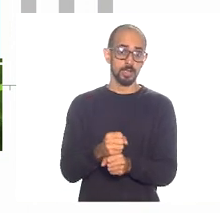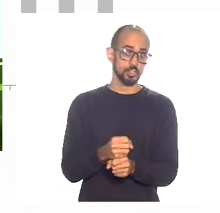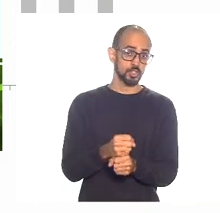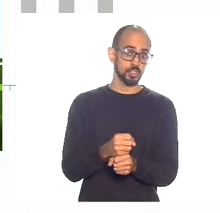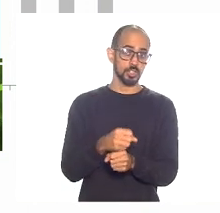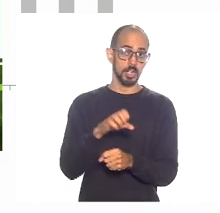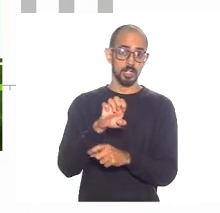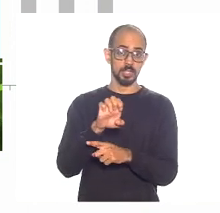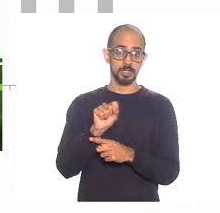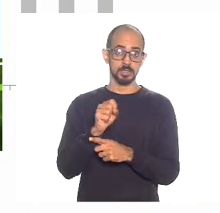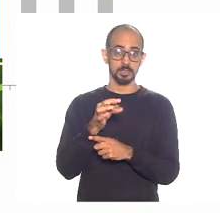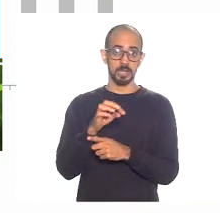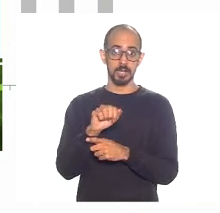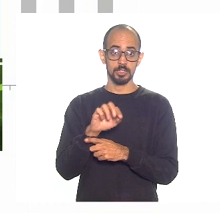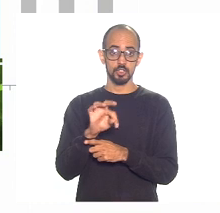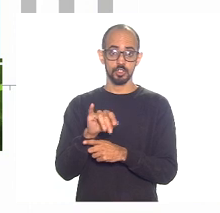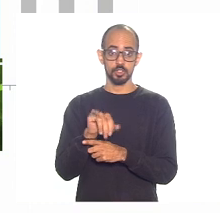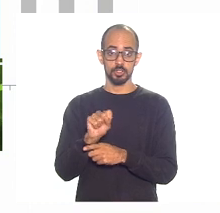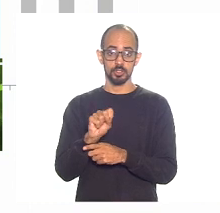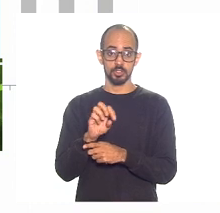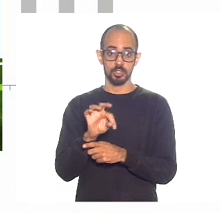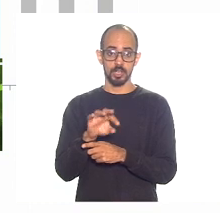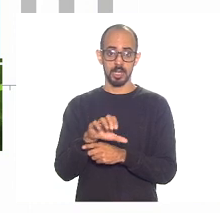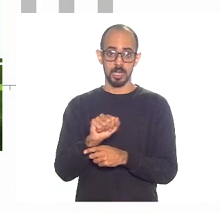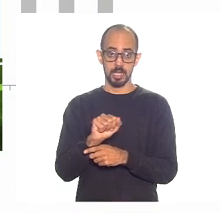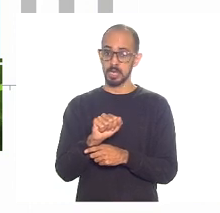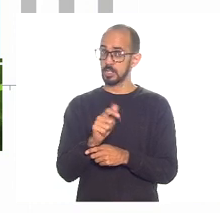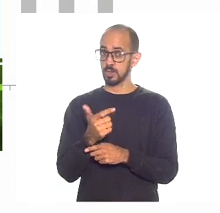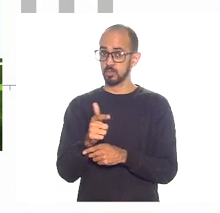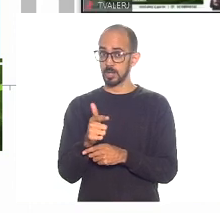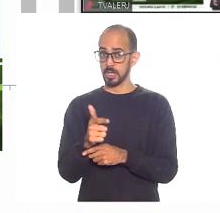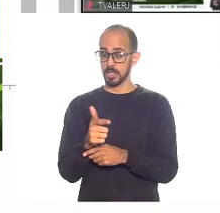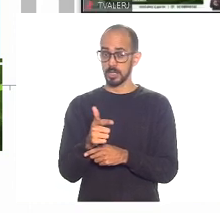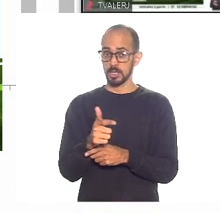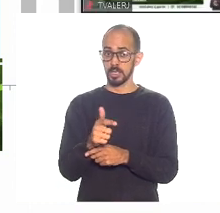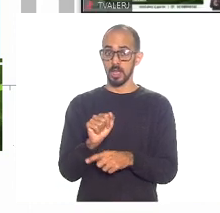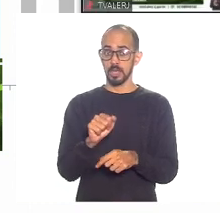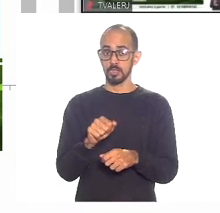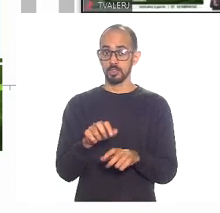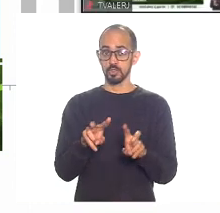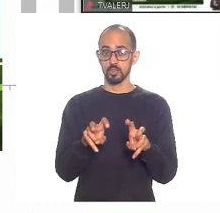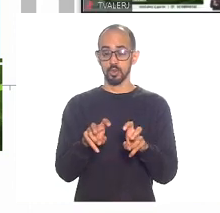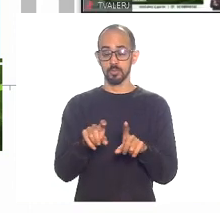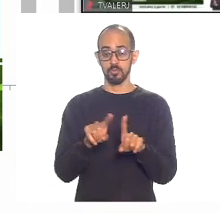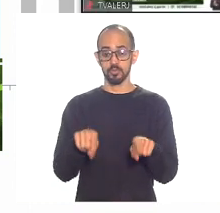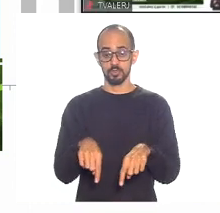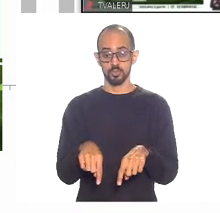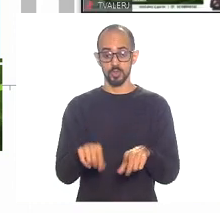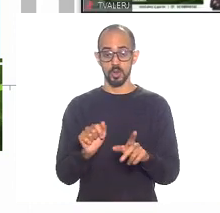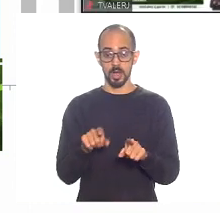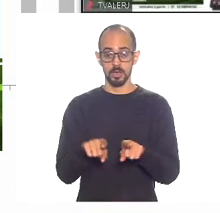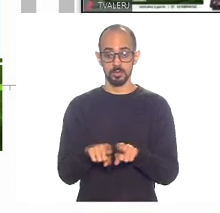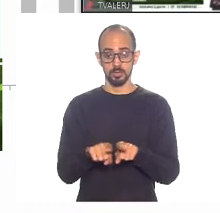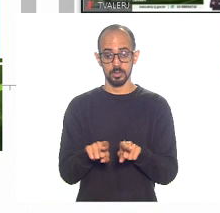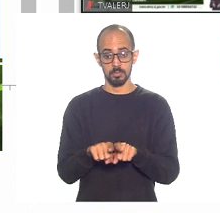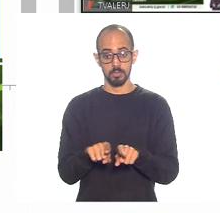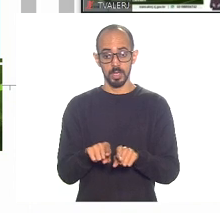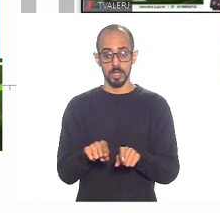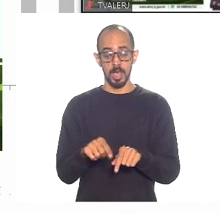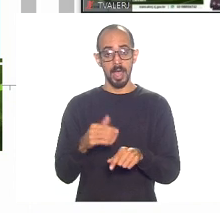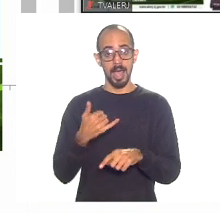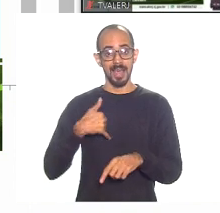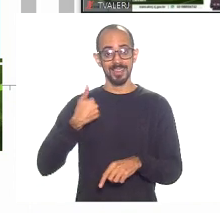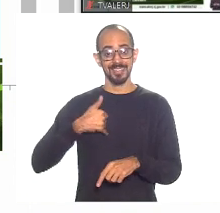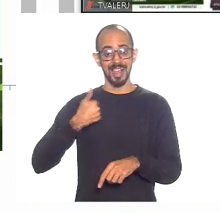fez um trabalho bastante bom, Marcio Pacheco, sobre a questão de pessoal classificando por idade, uma série de características. A realidade média